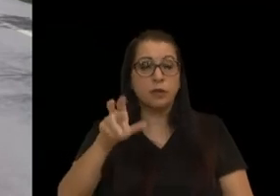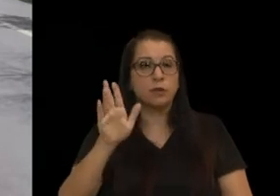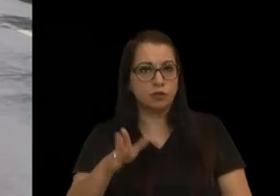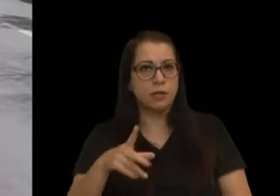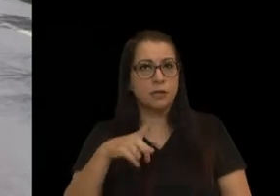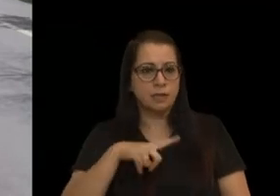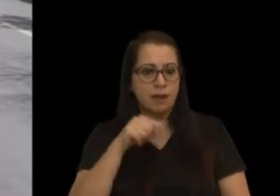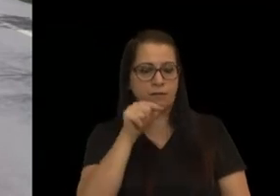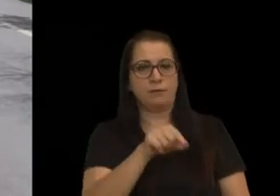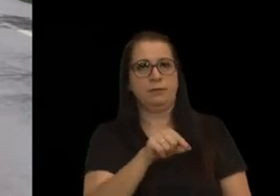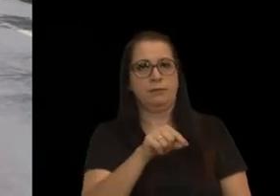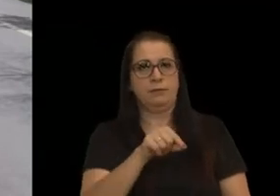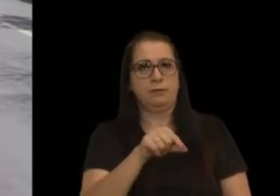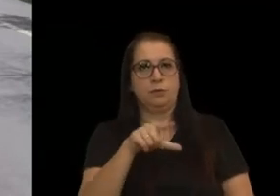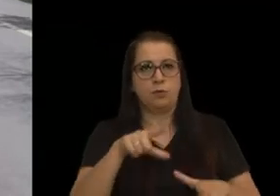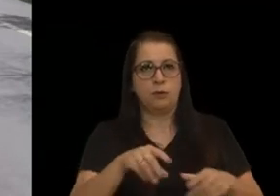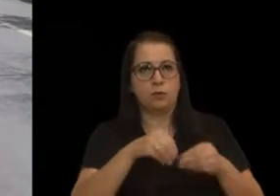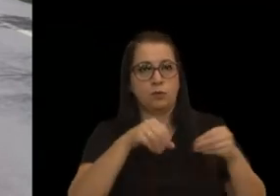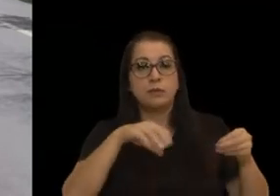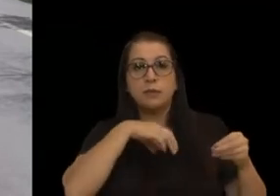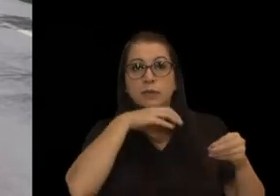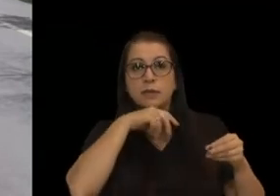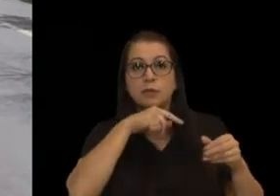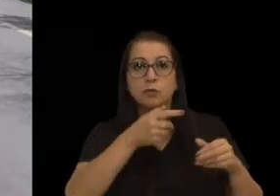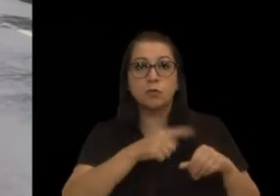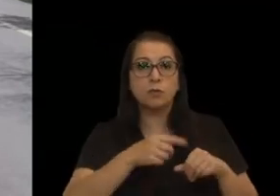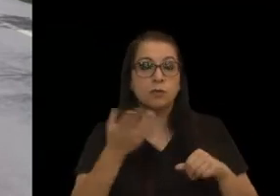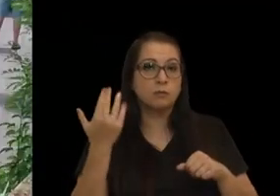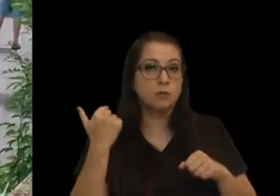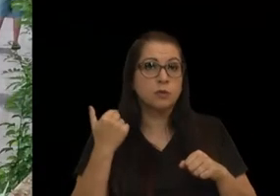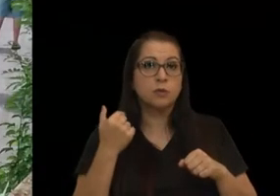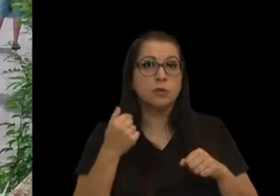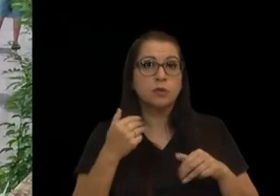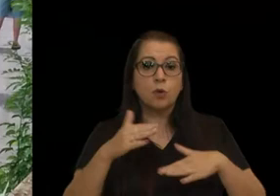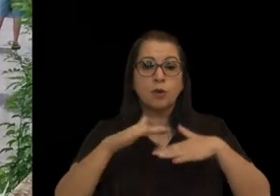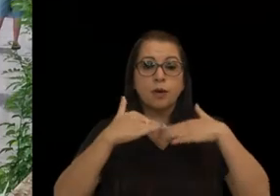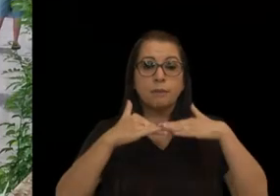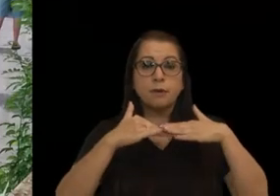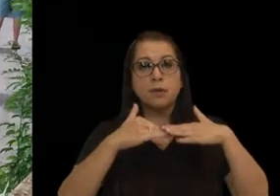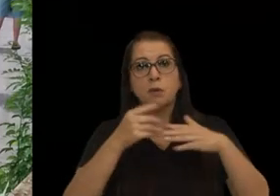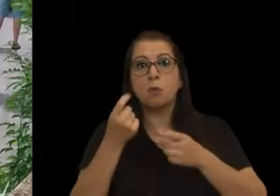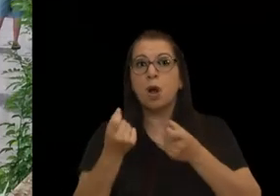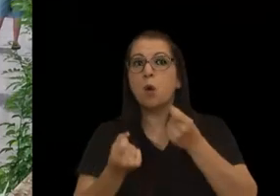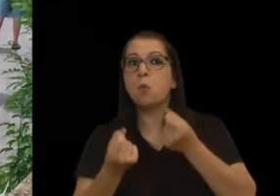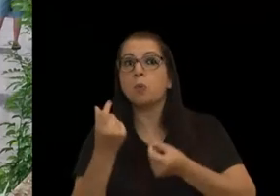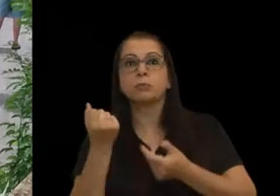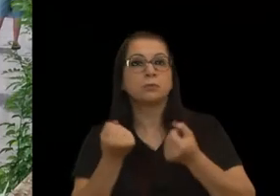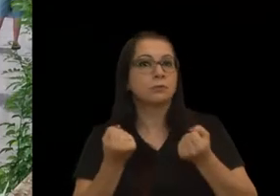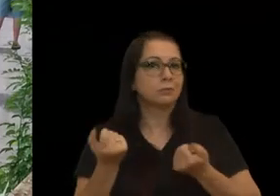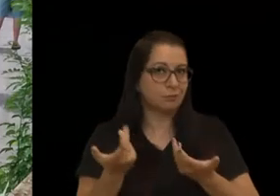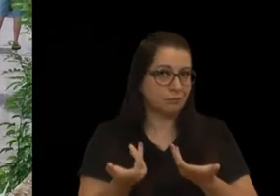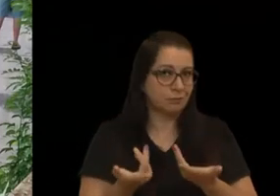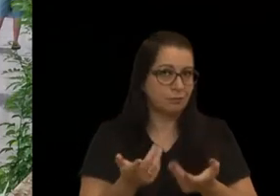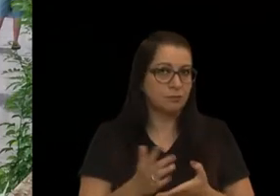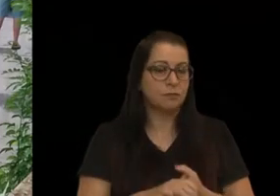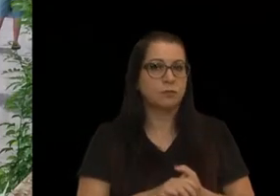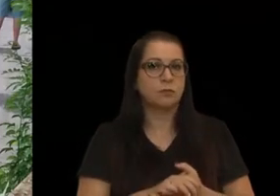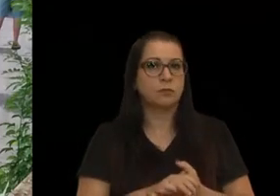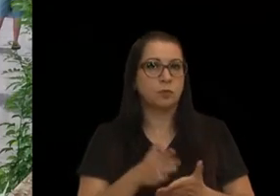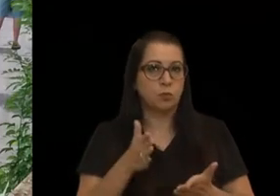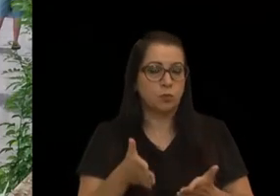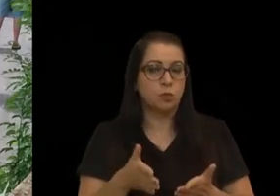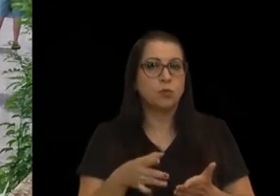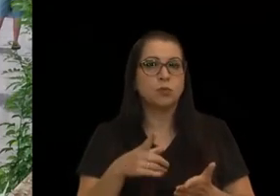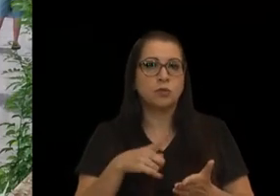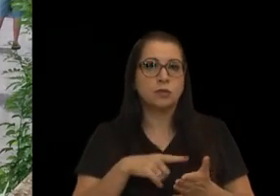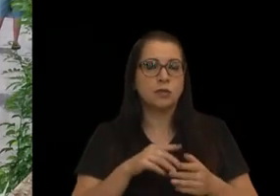estavam ali. E naquela época ali, talvez só careta passava ali, ou alguns caros. Então, hoje,